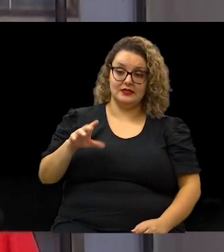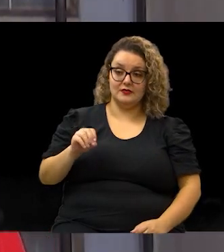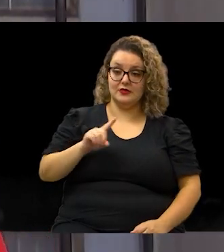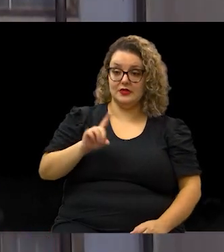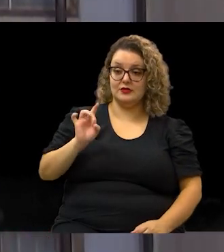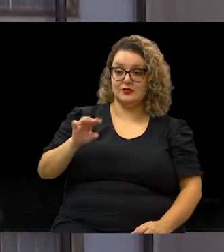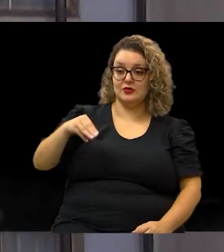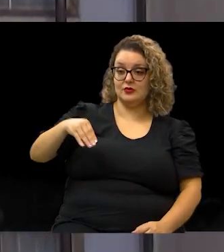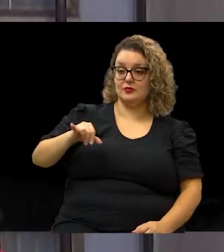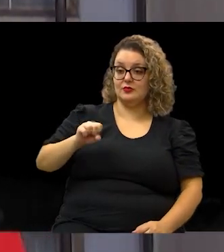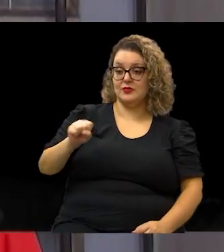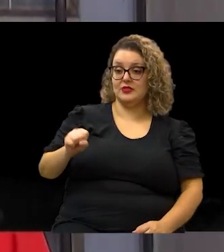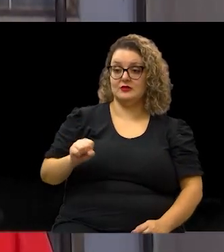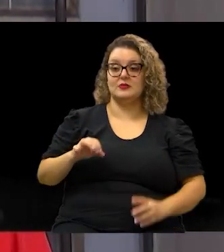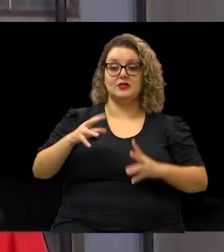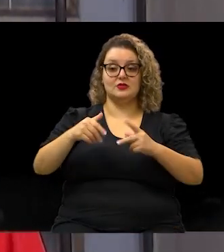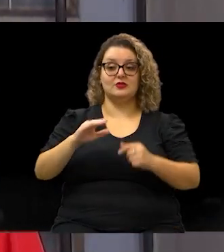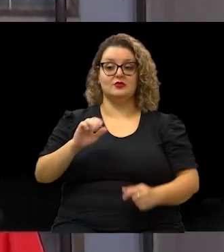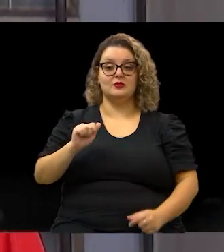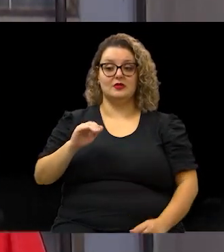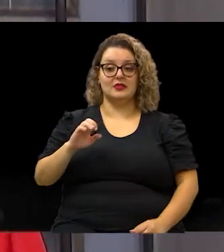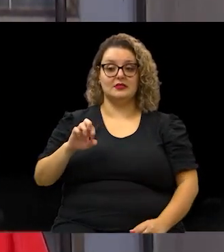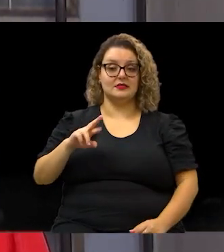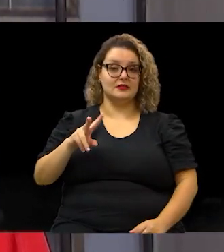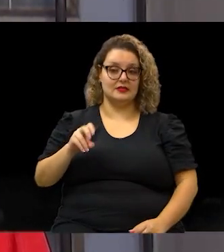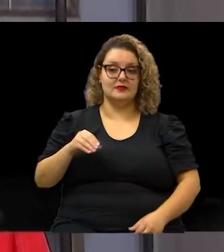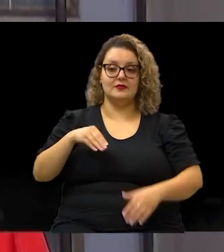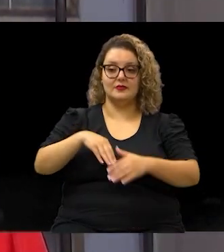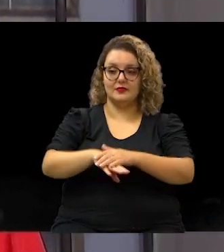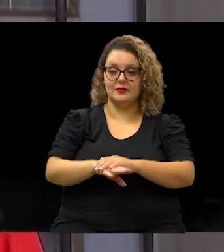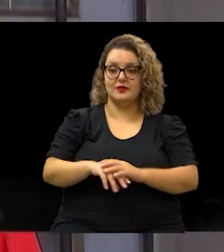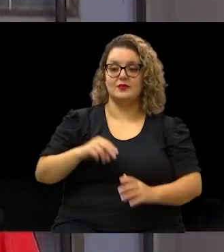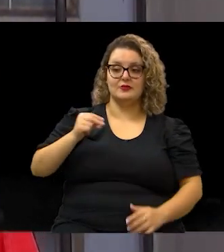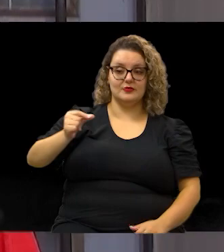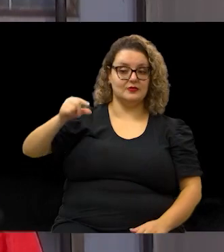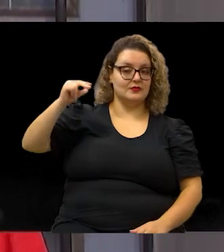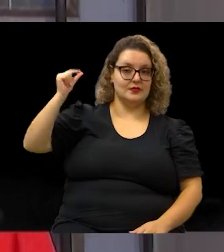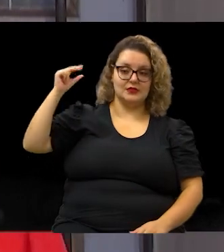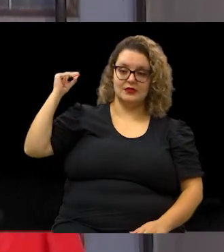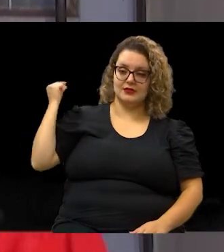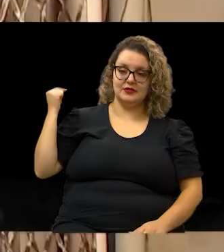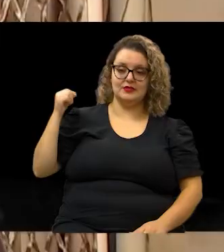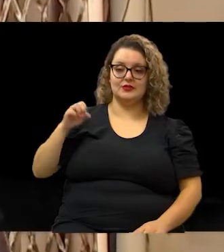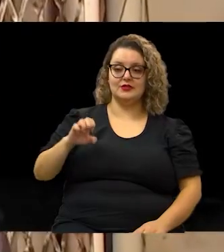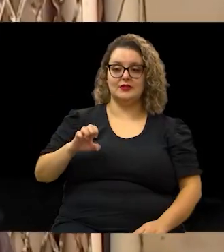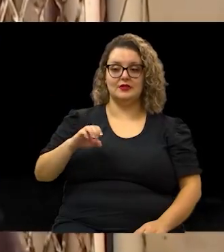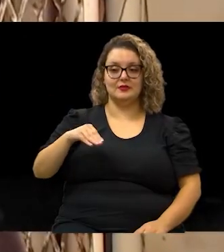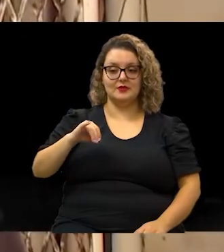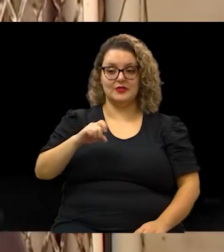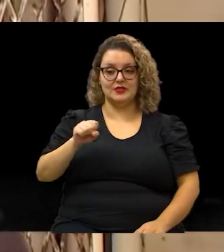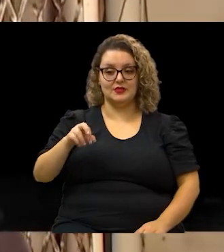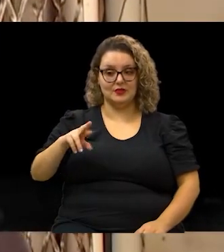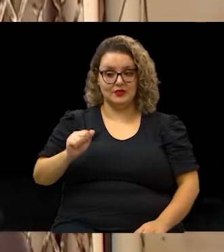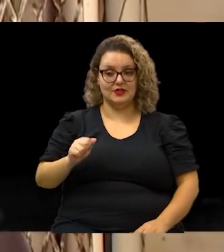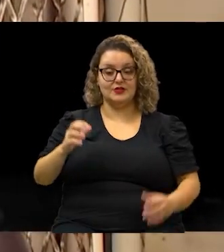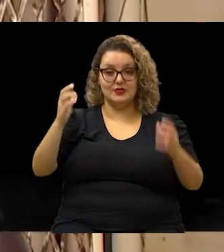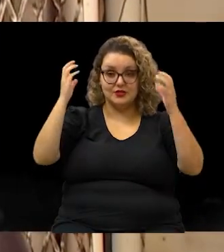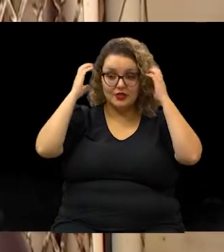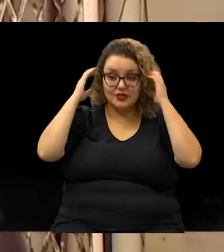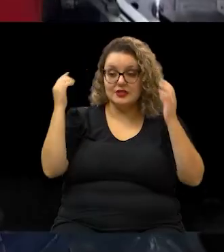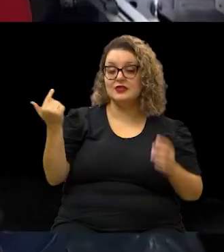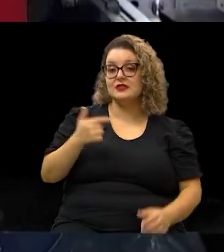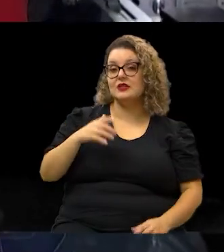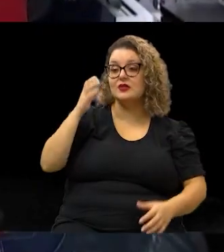os acervos que tenho guardado de longos e longos anos de emissoras de rádio. Segundo o DJ